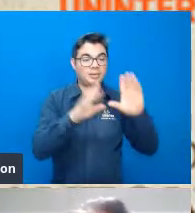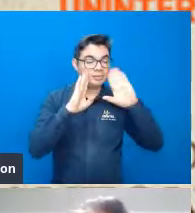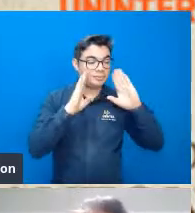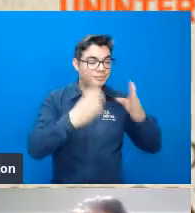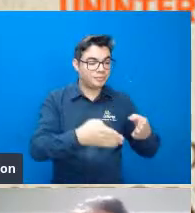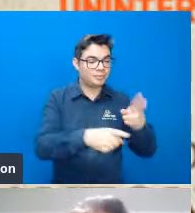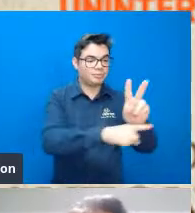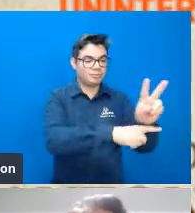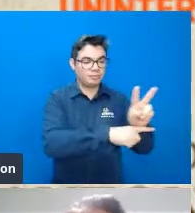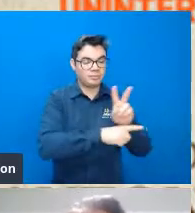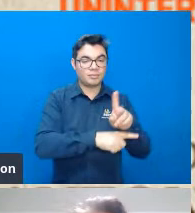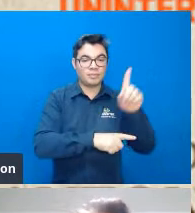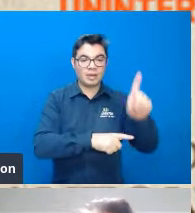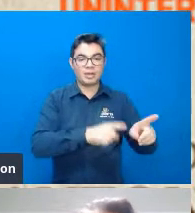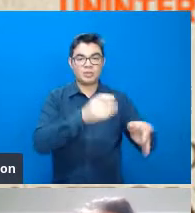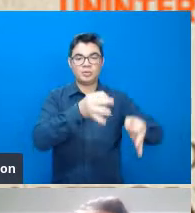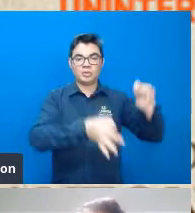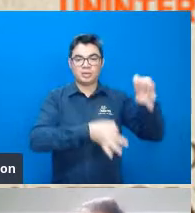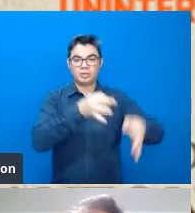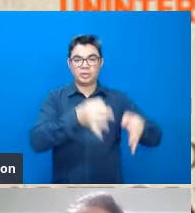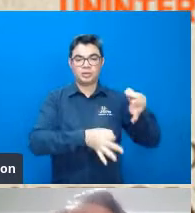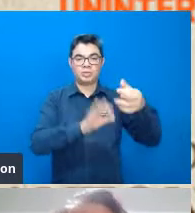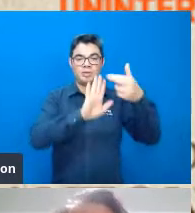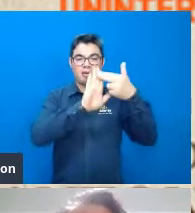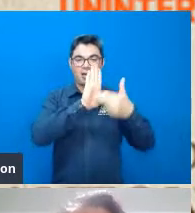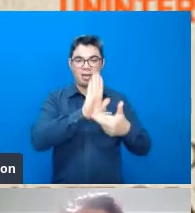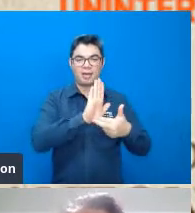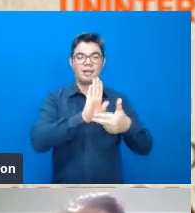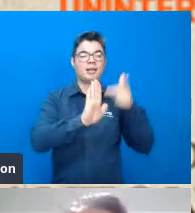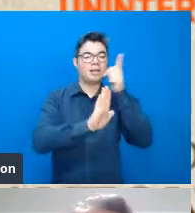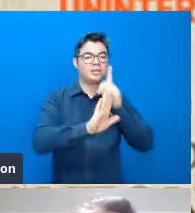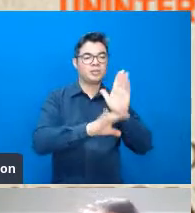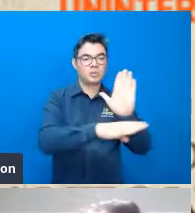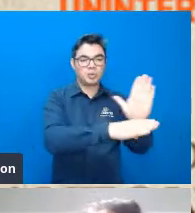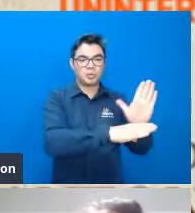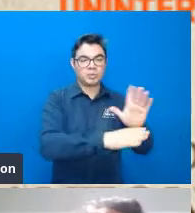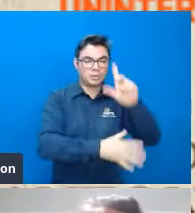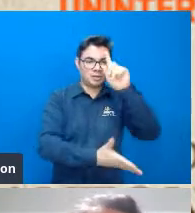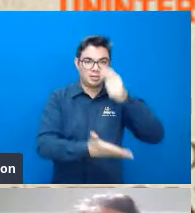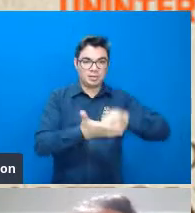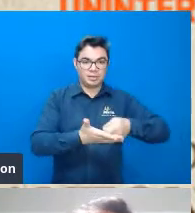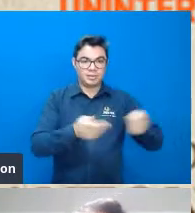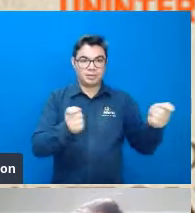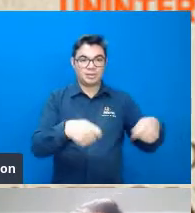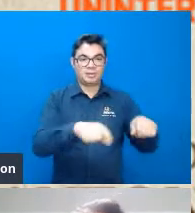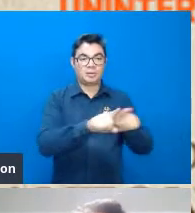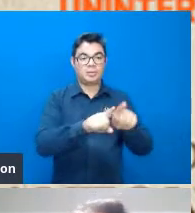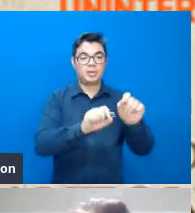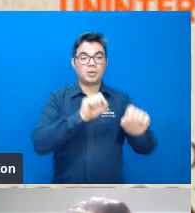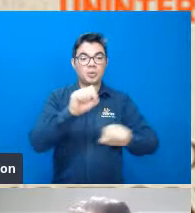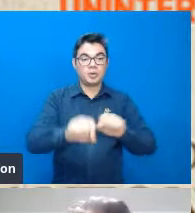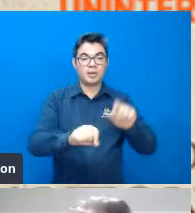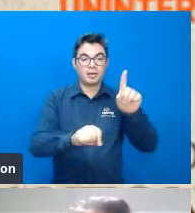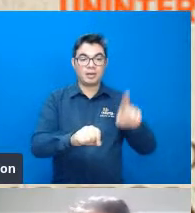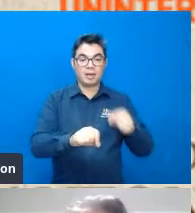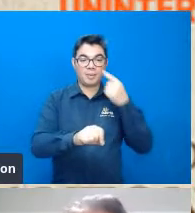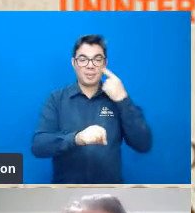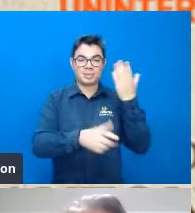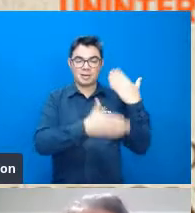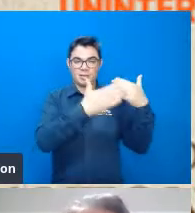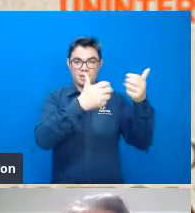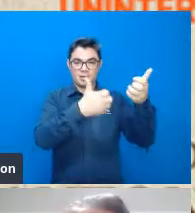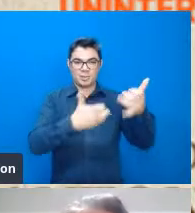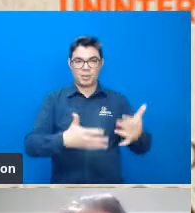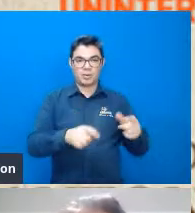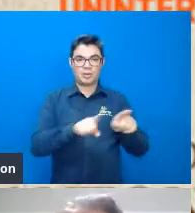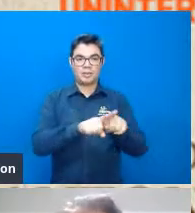ambiental isso em termos jurídicos que regulamentam essas tomadas de decisões e também algo que ele ressaltou na época como de